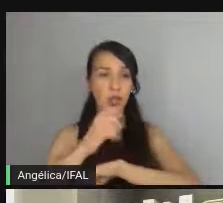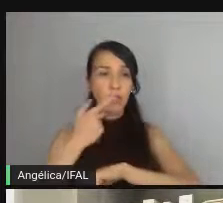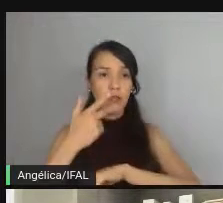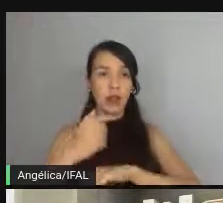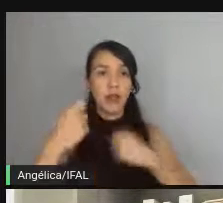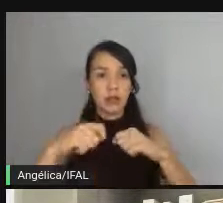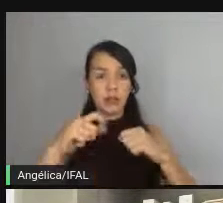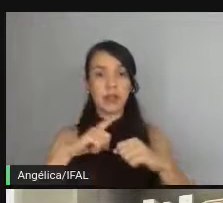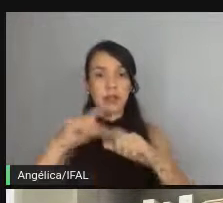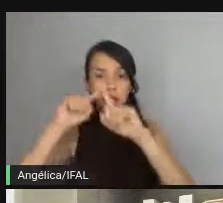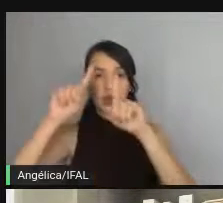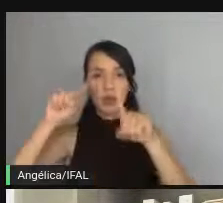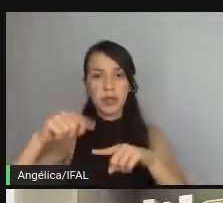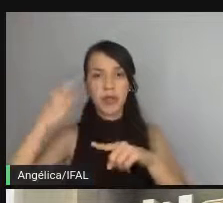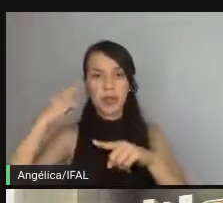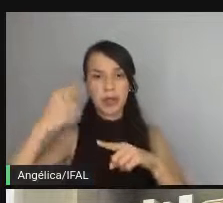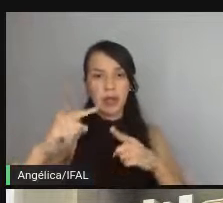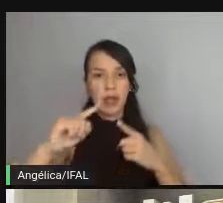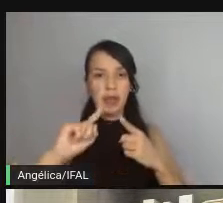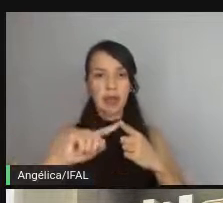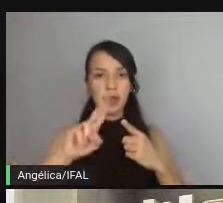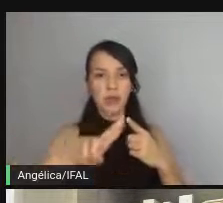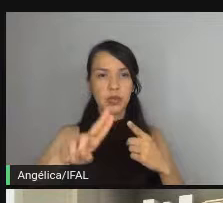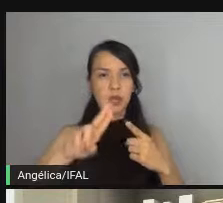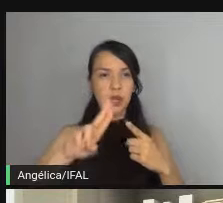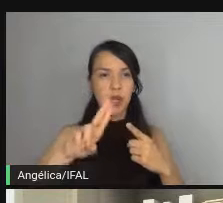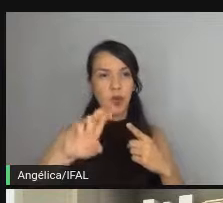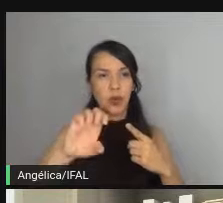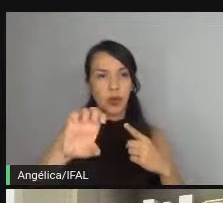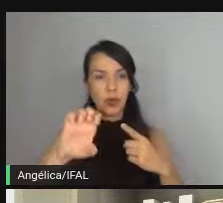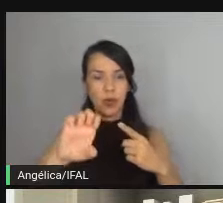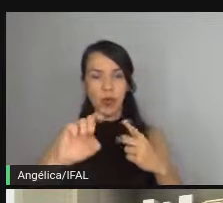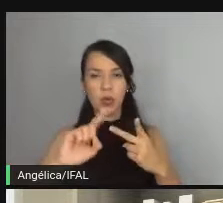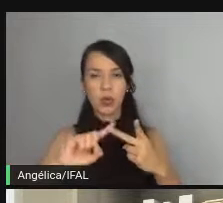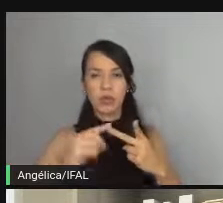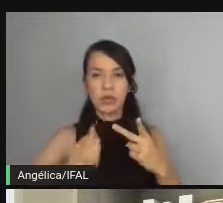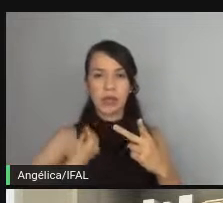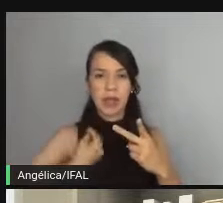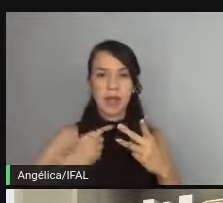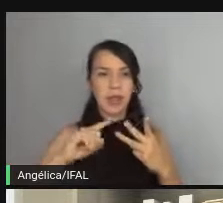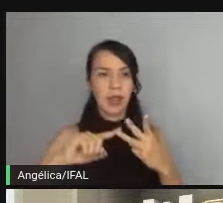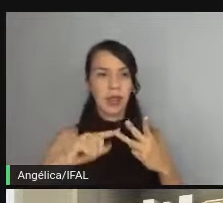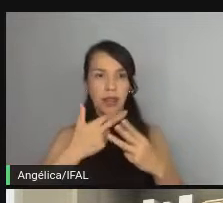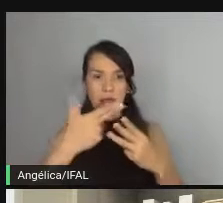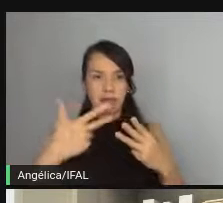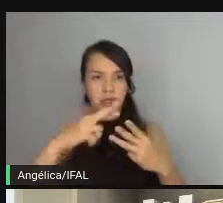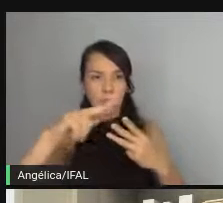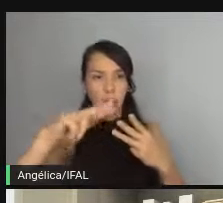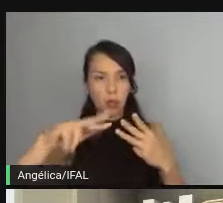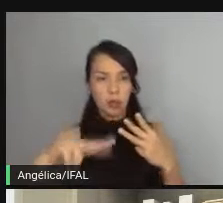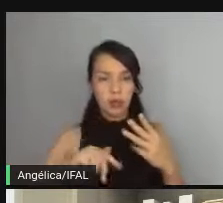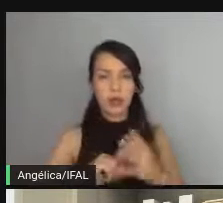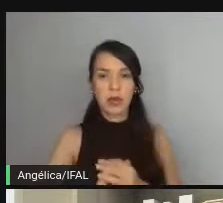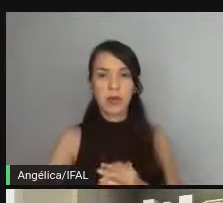projeto você vai pensar se vai precisar adicionar caso de uso serviço presentes repositórios e assim por diante